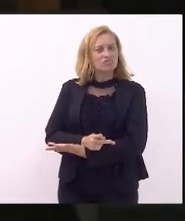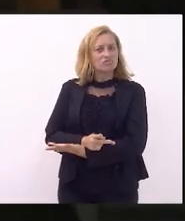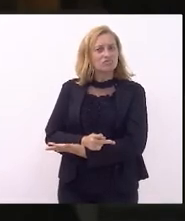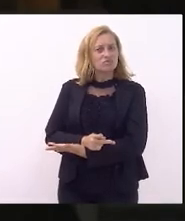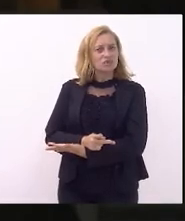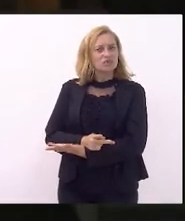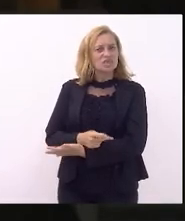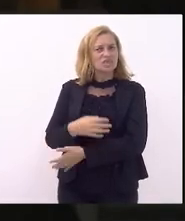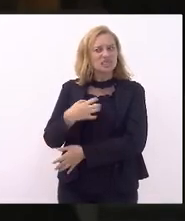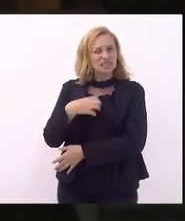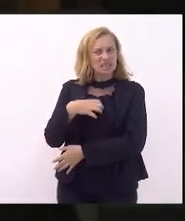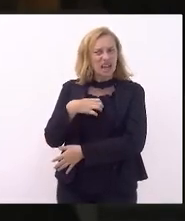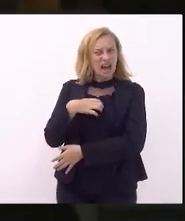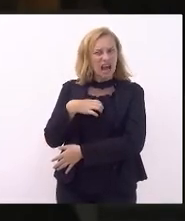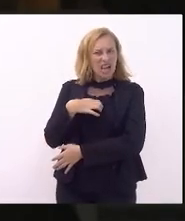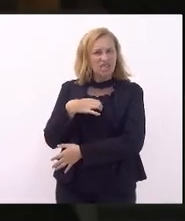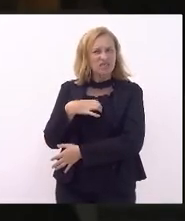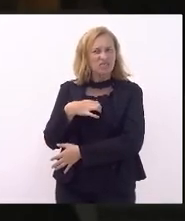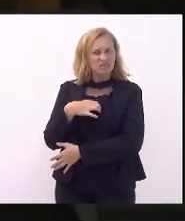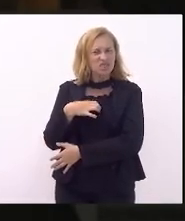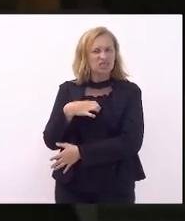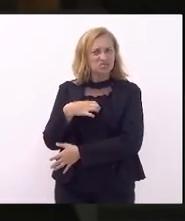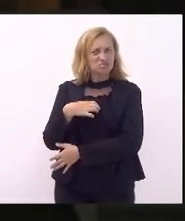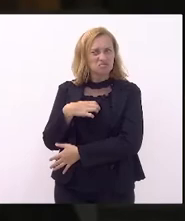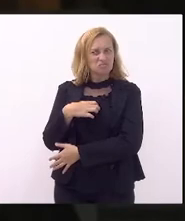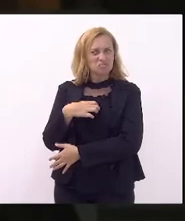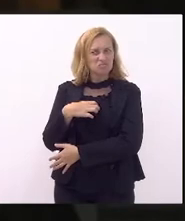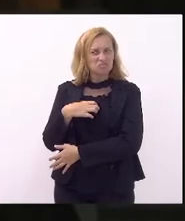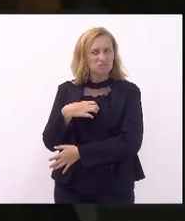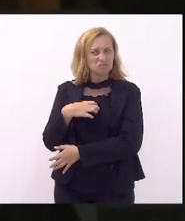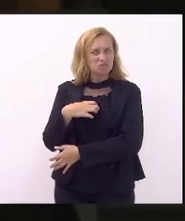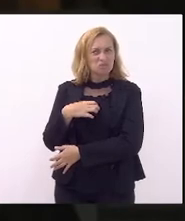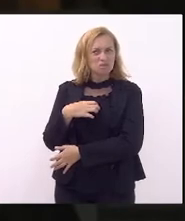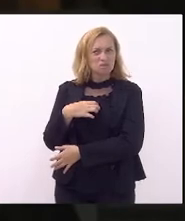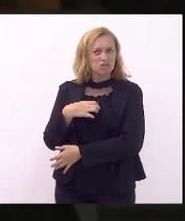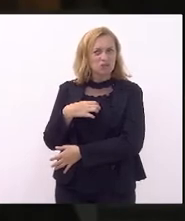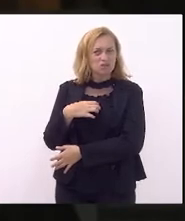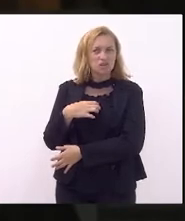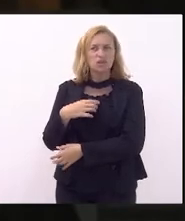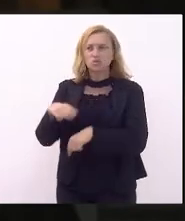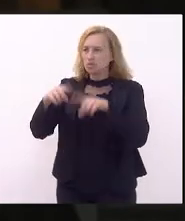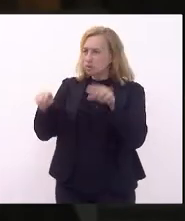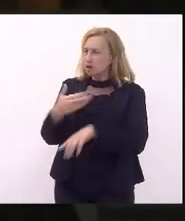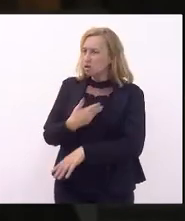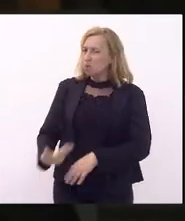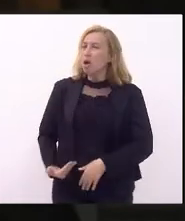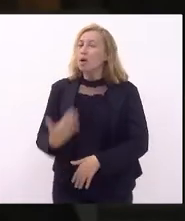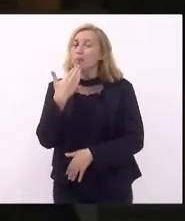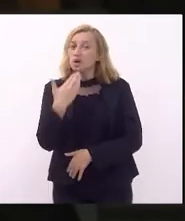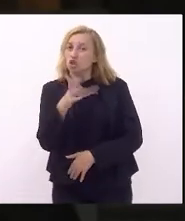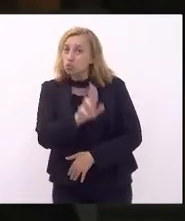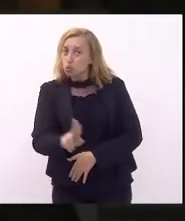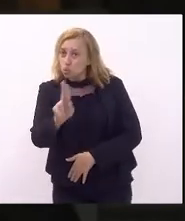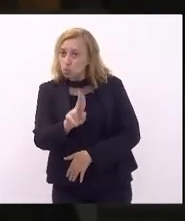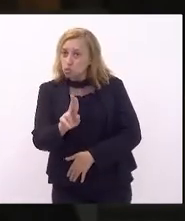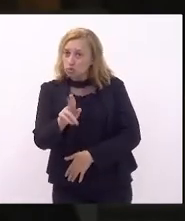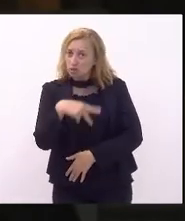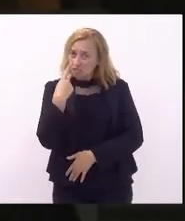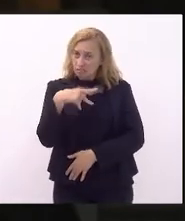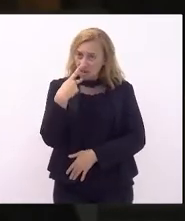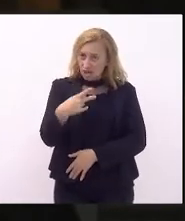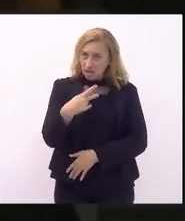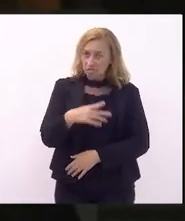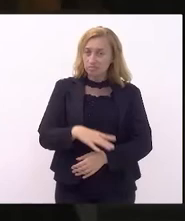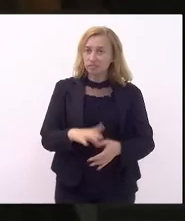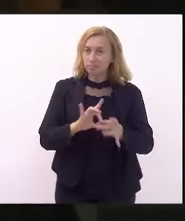de revanchismo e coação. Por isso, pedi uso da palavra para